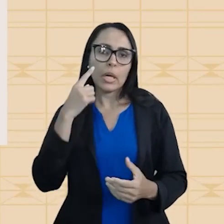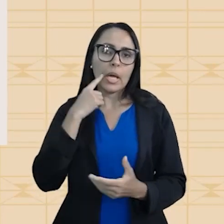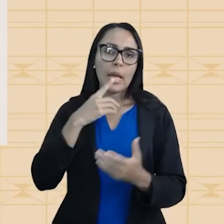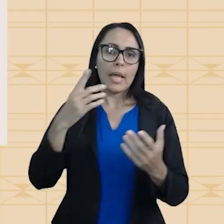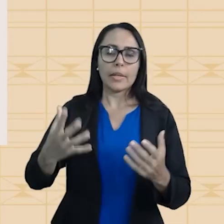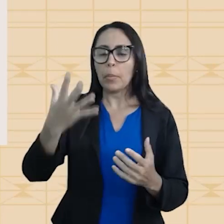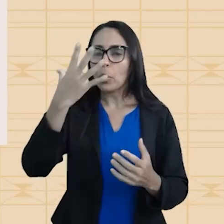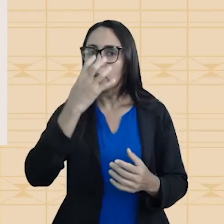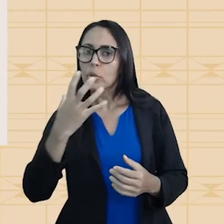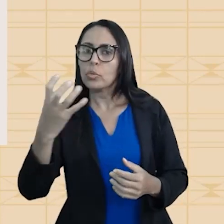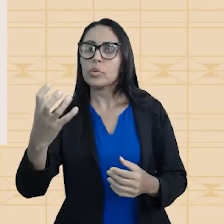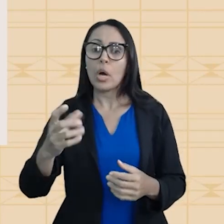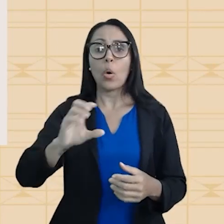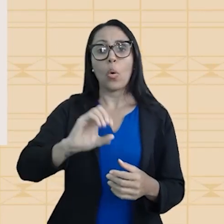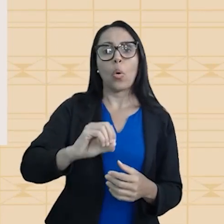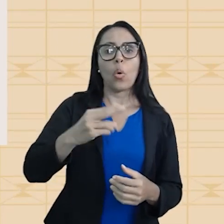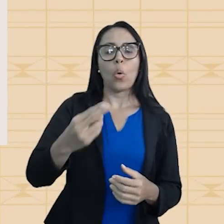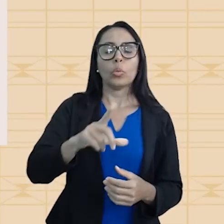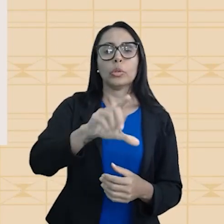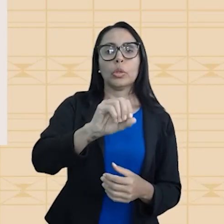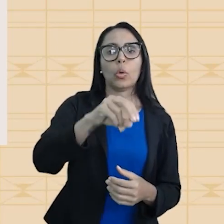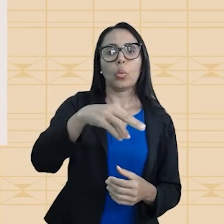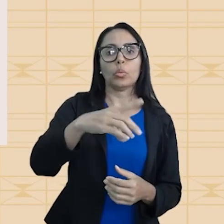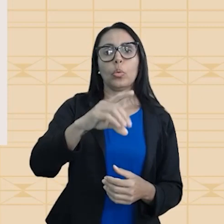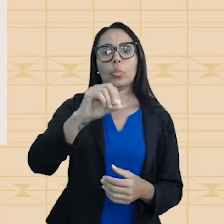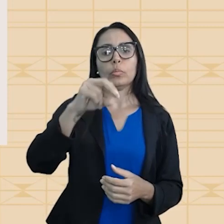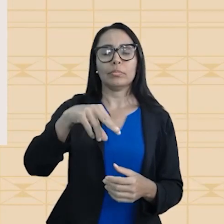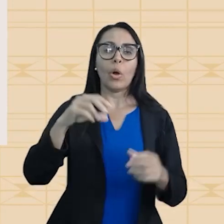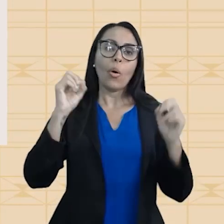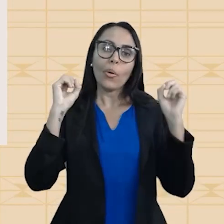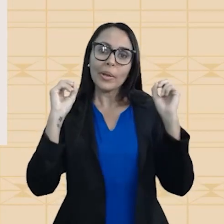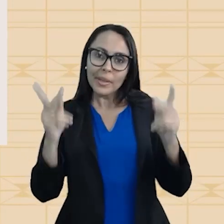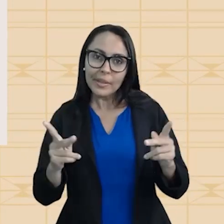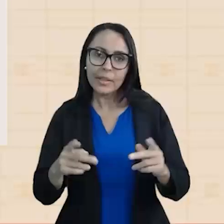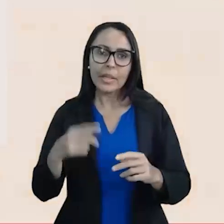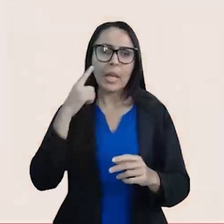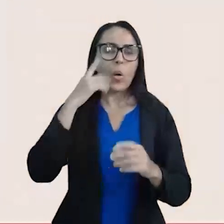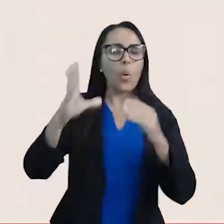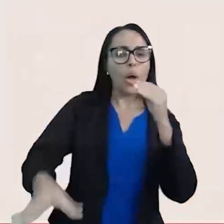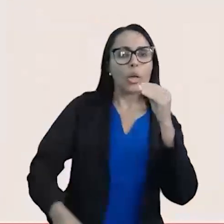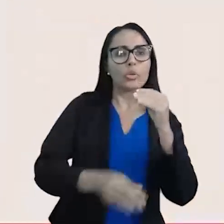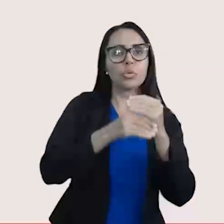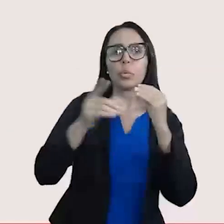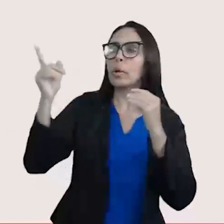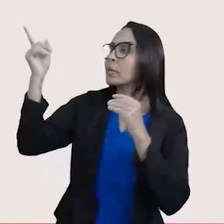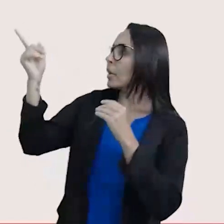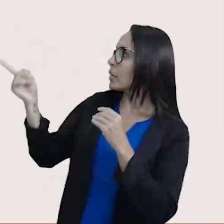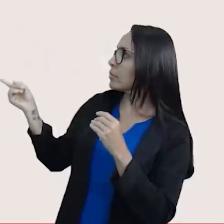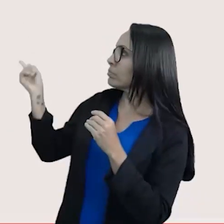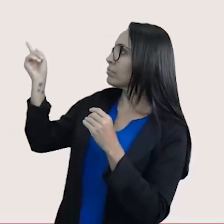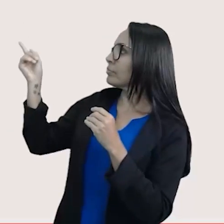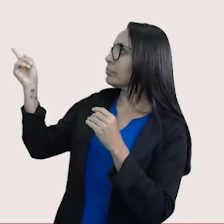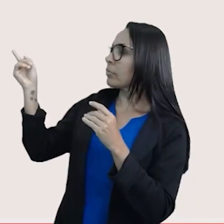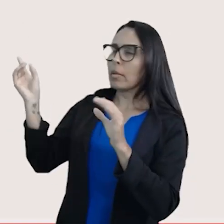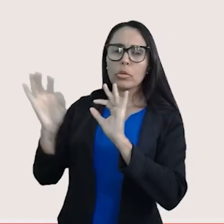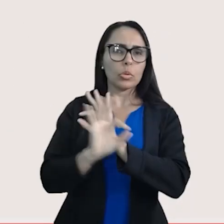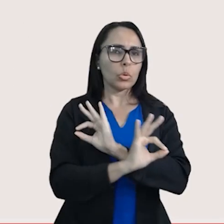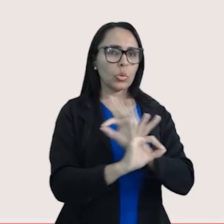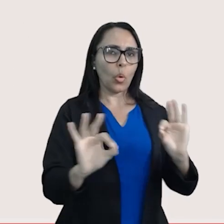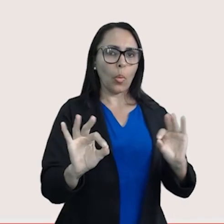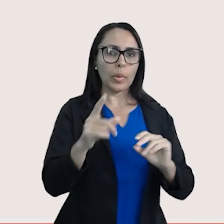dipolo induzido ou força de London. Ok? E aqui um resumão. Olha que resumão top.